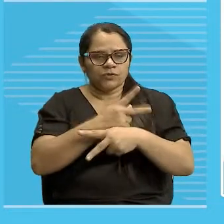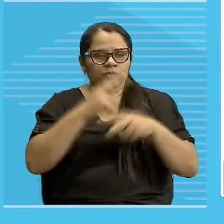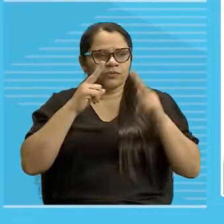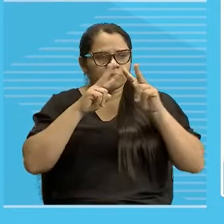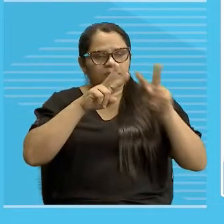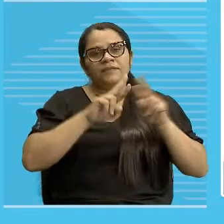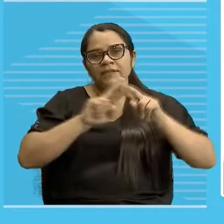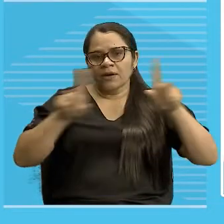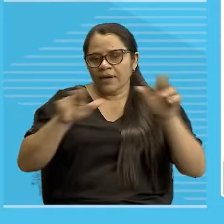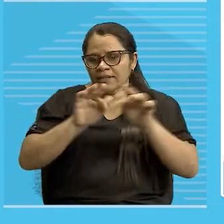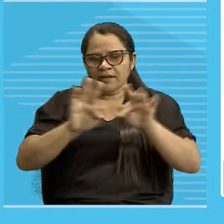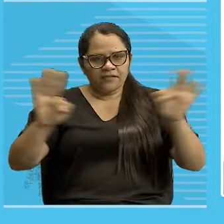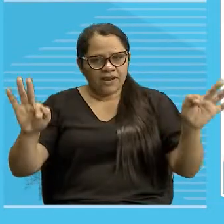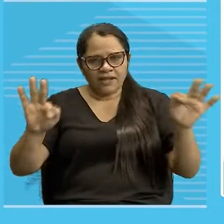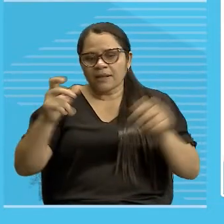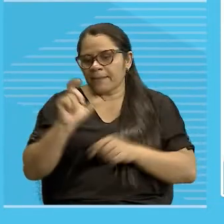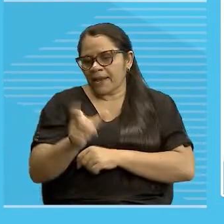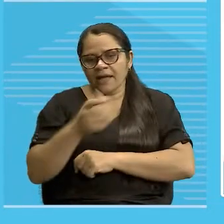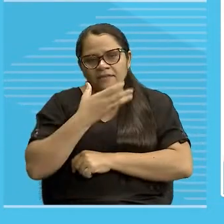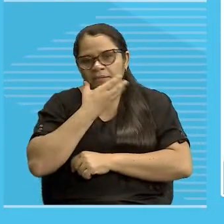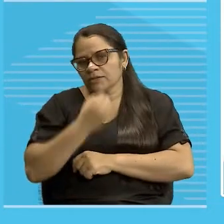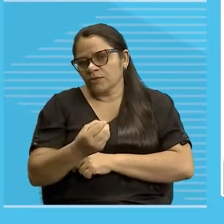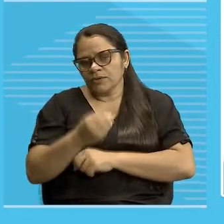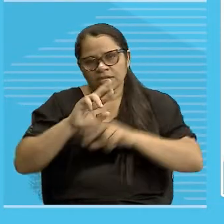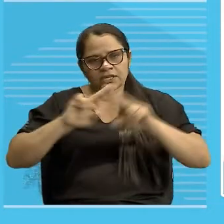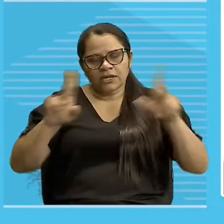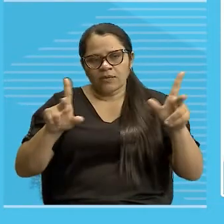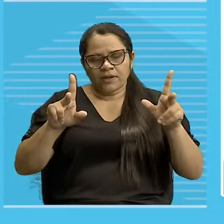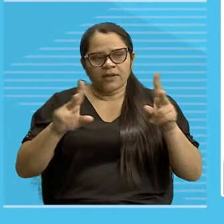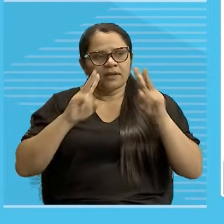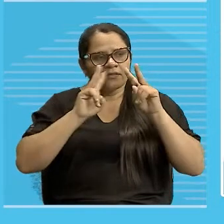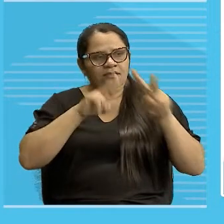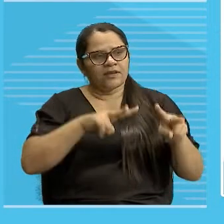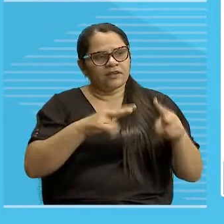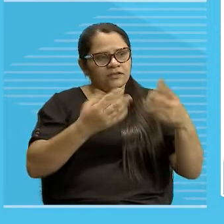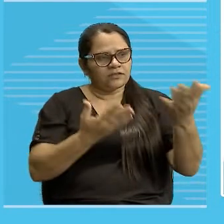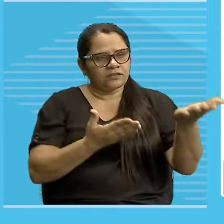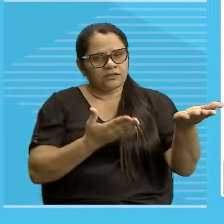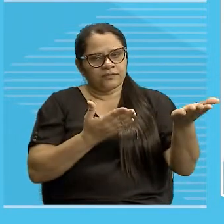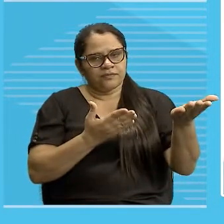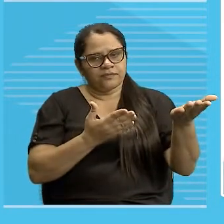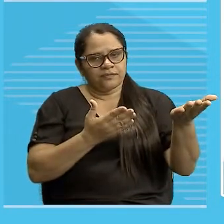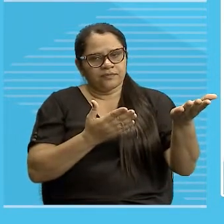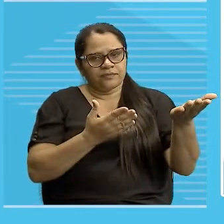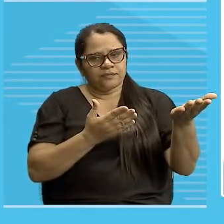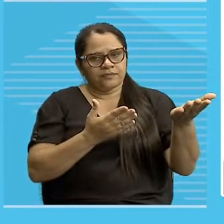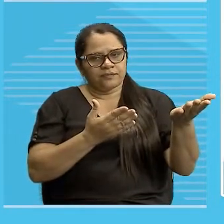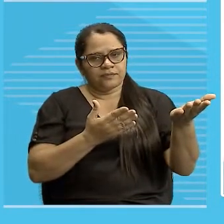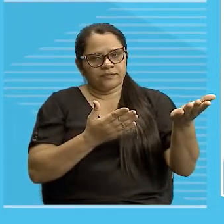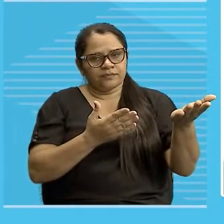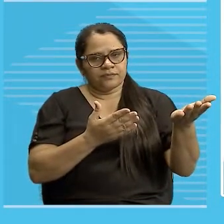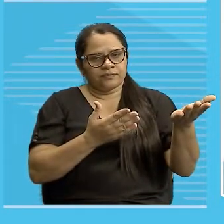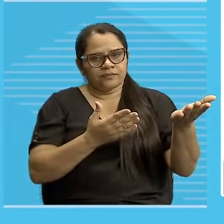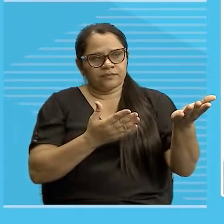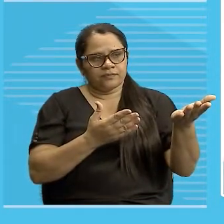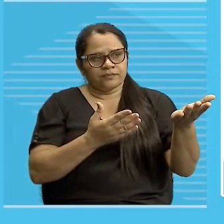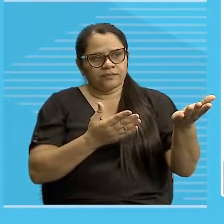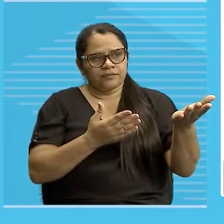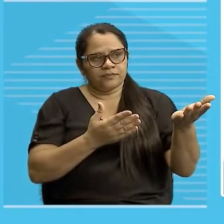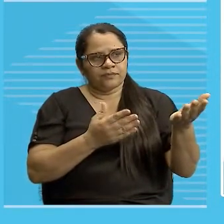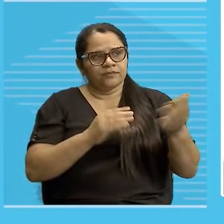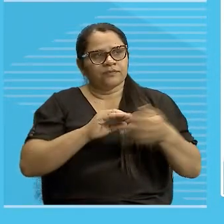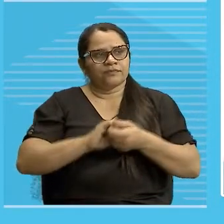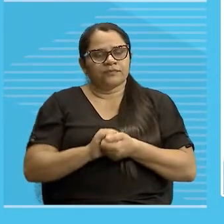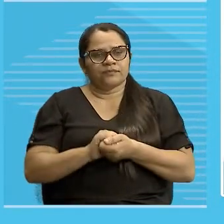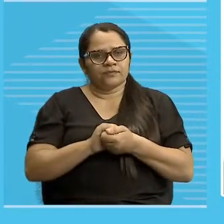história de palavra masculina, não. É a constituição desse próprio pronome que vai permitir. Tá bom, queridos estudantes? Olha aí, está vendo?